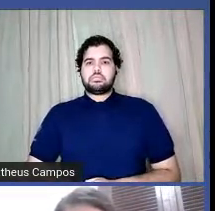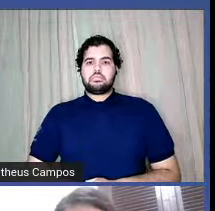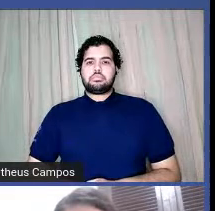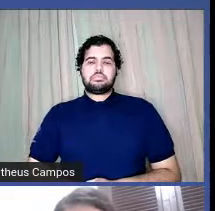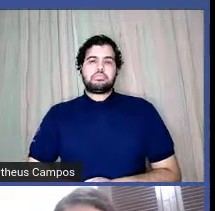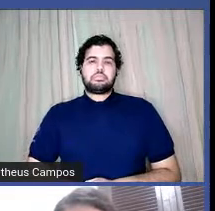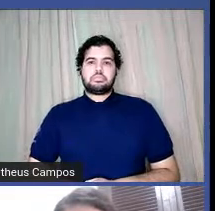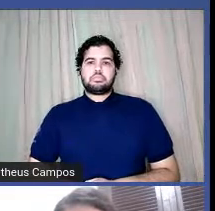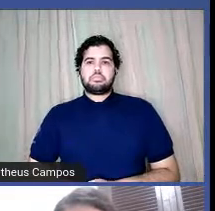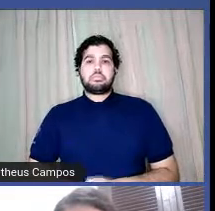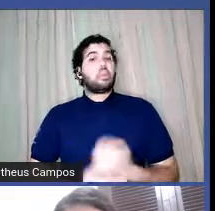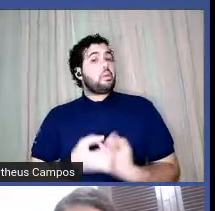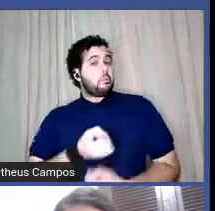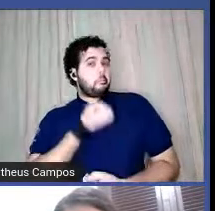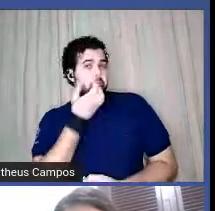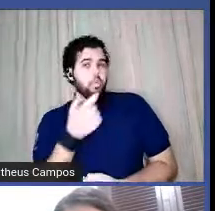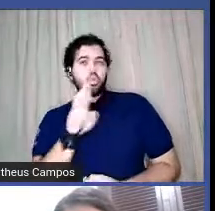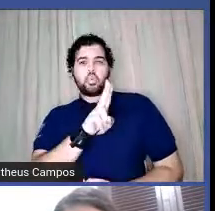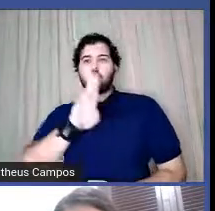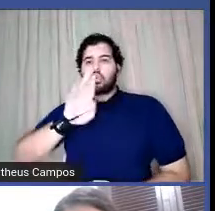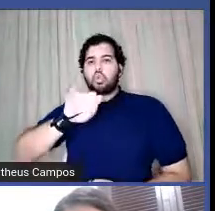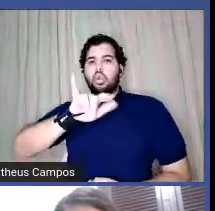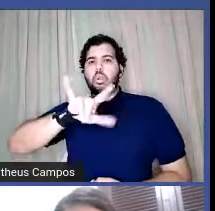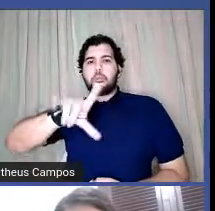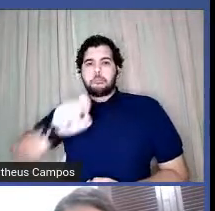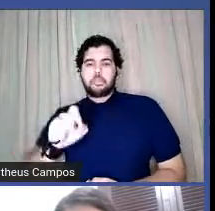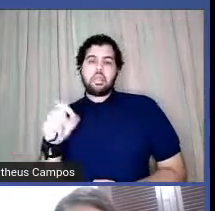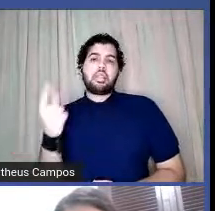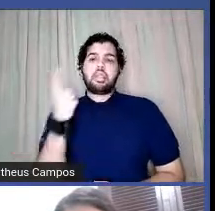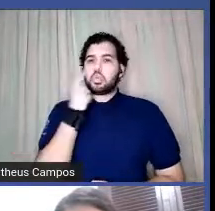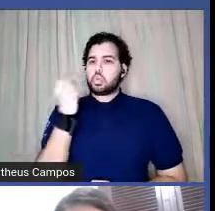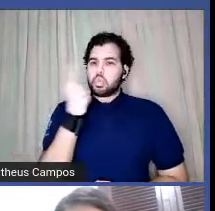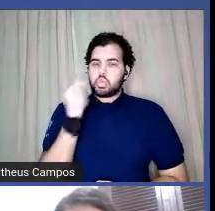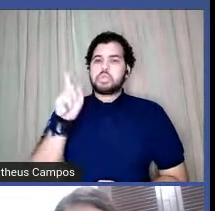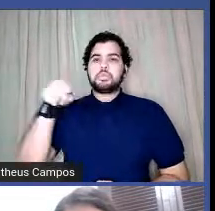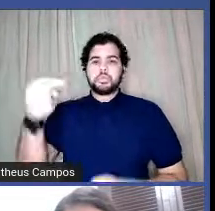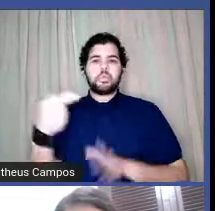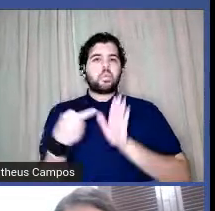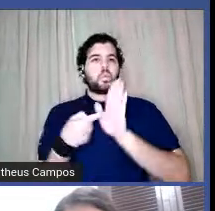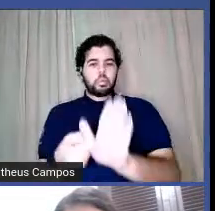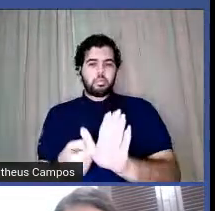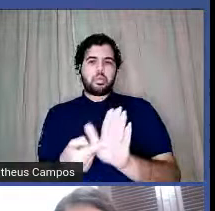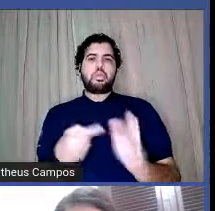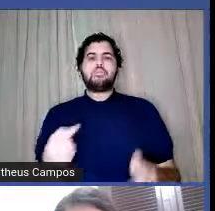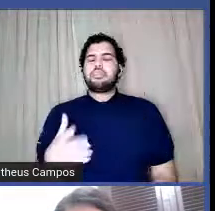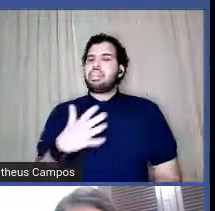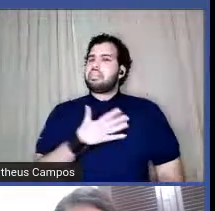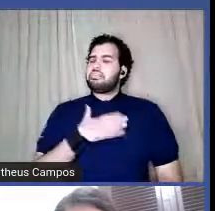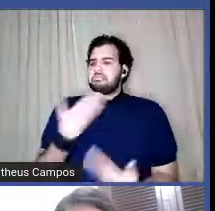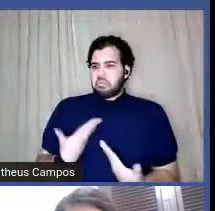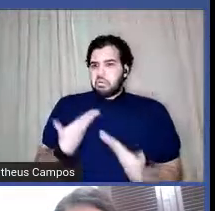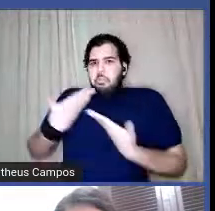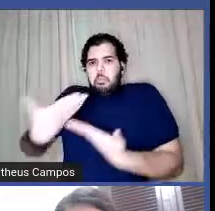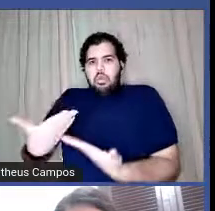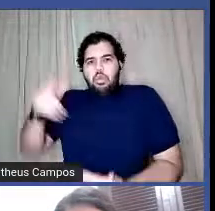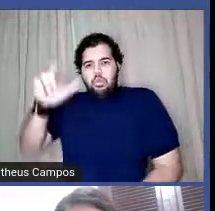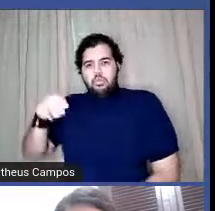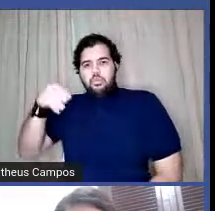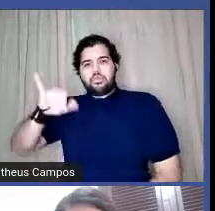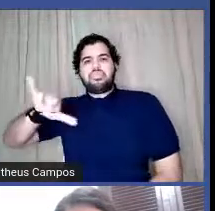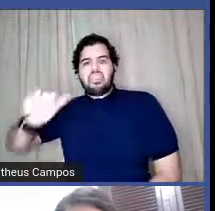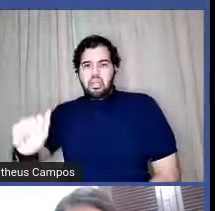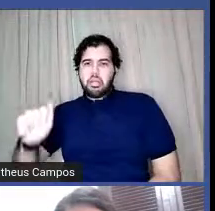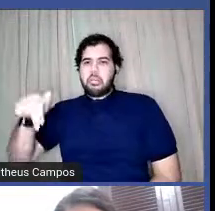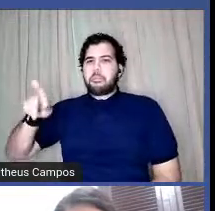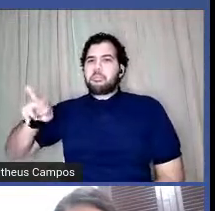Essa poema é Balaio de Gatas, vai estar na Tive a honra de ser convidada pela Mica Andrade para participar